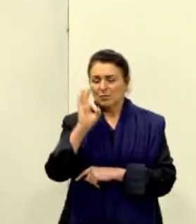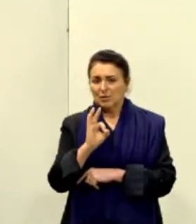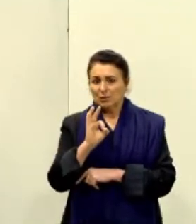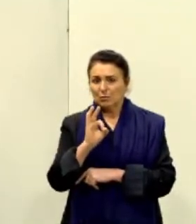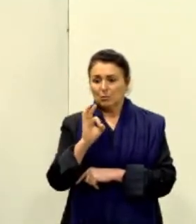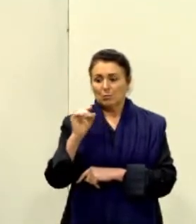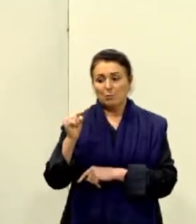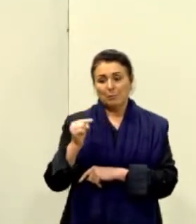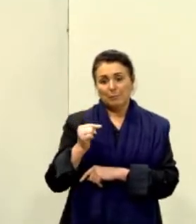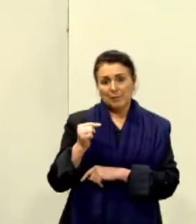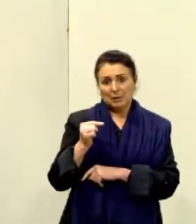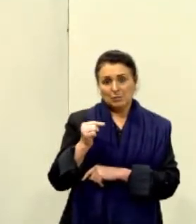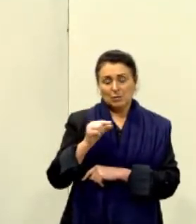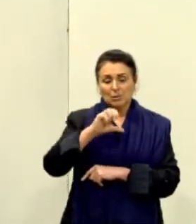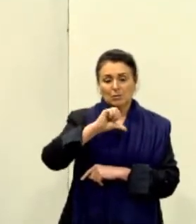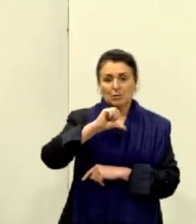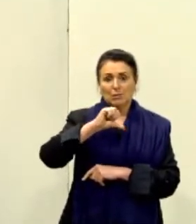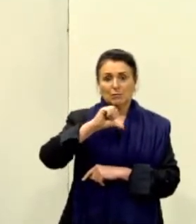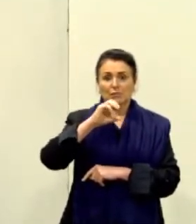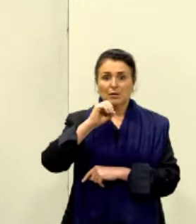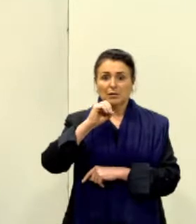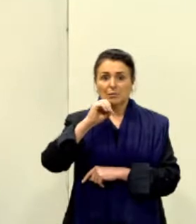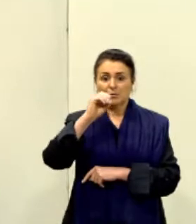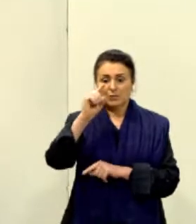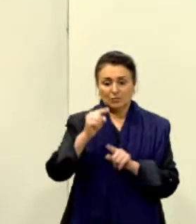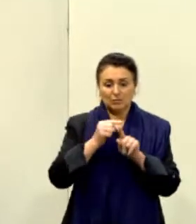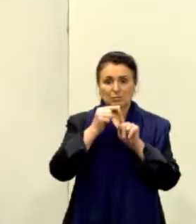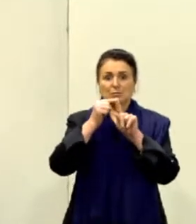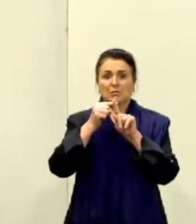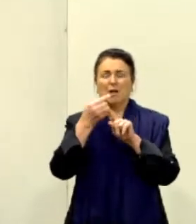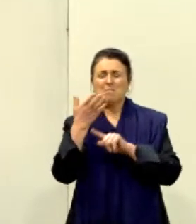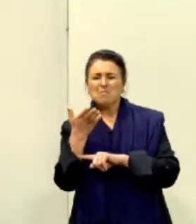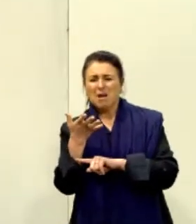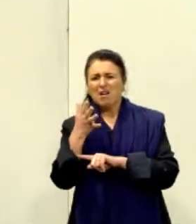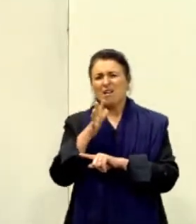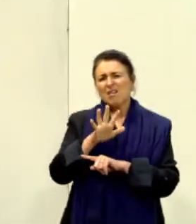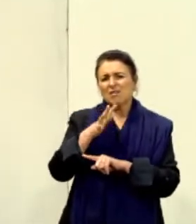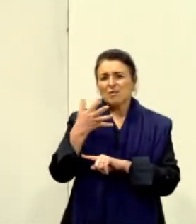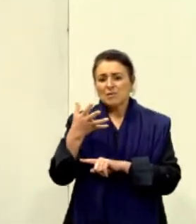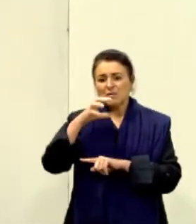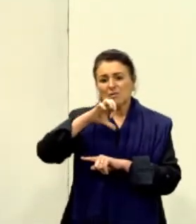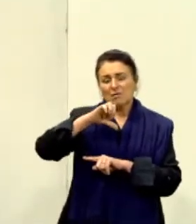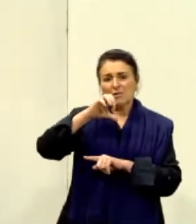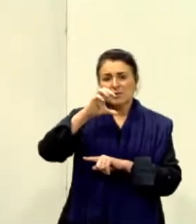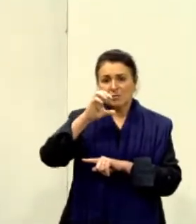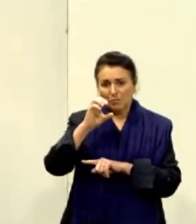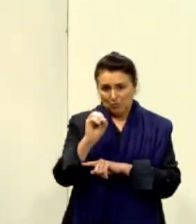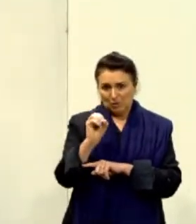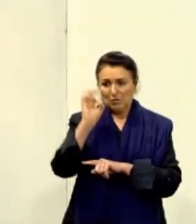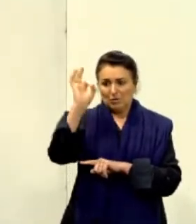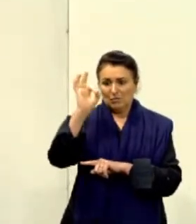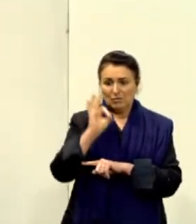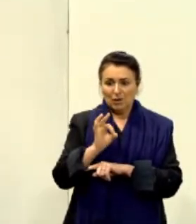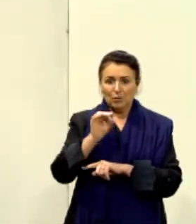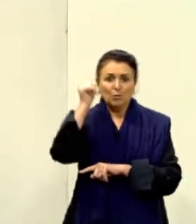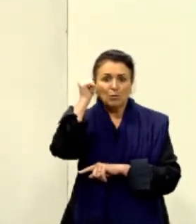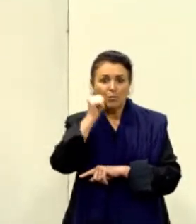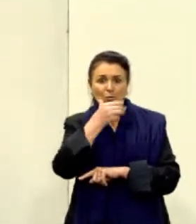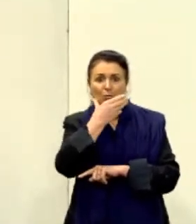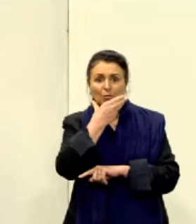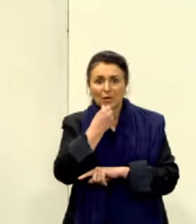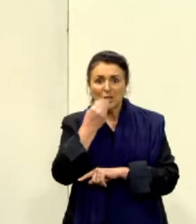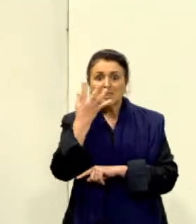Para menos e 90% para mais. Então, é em torno de 90% dos brasileiros gostam de cinema.